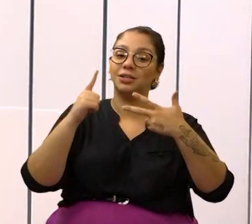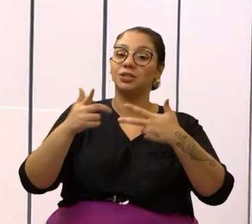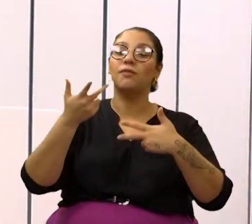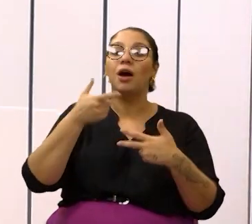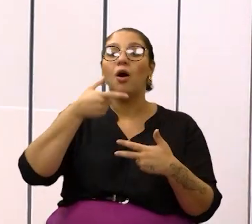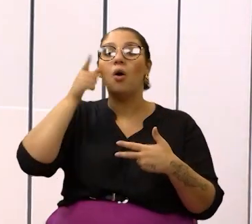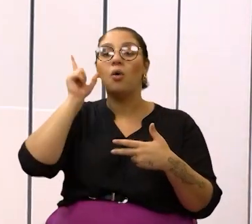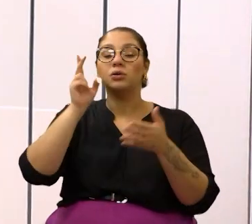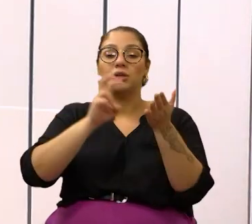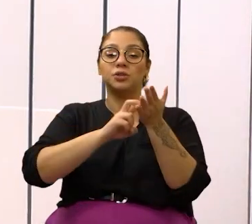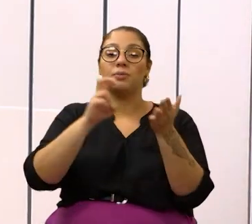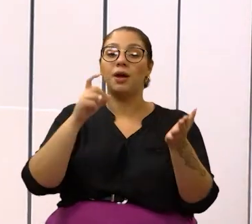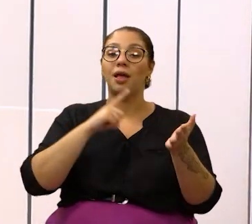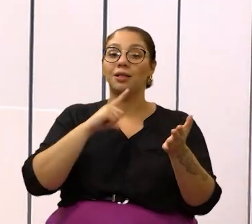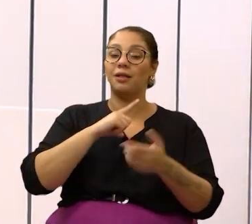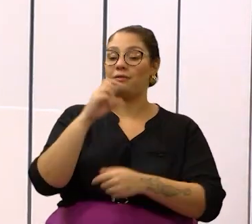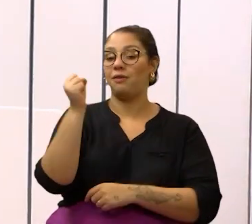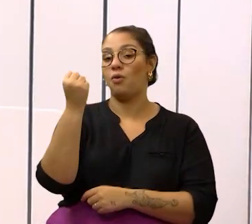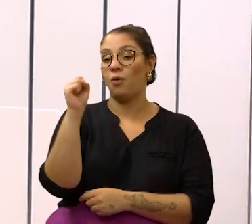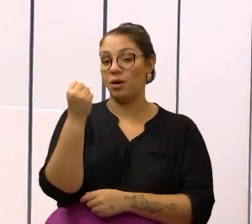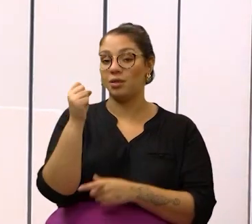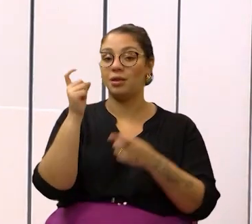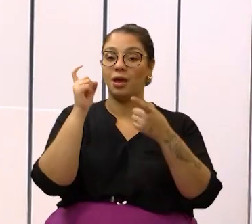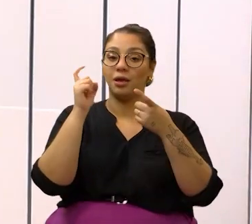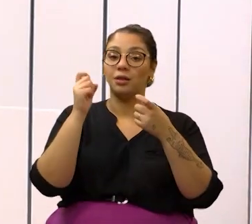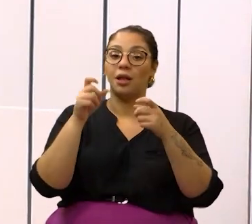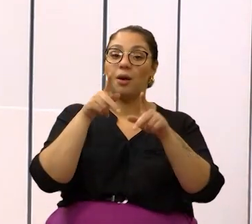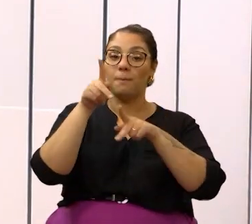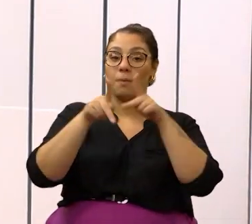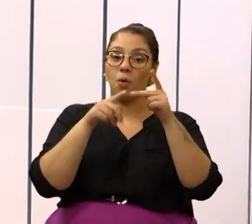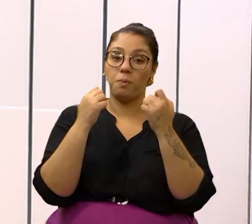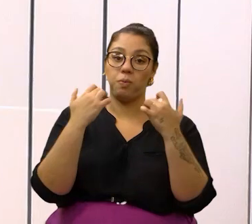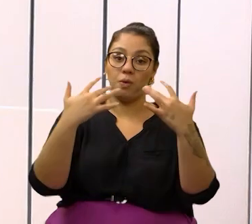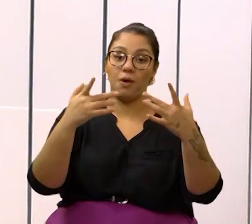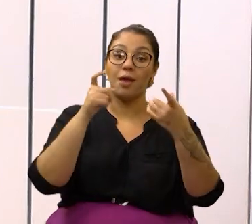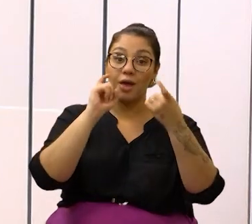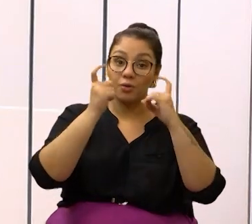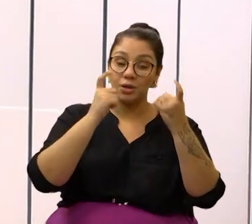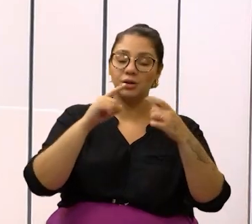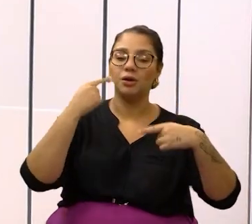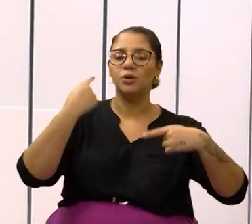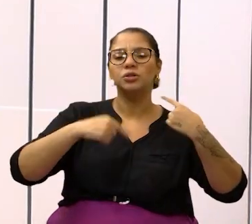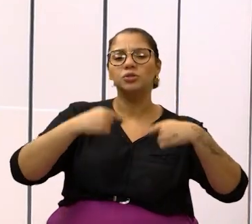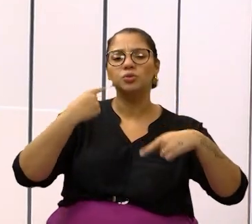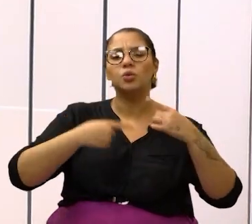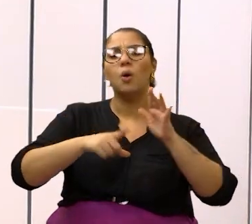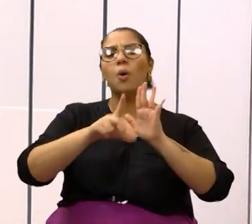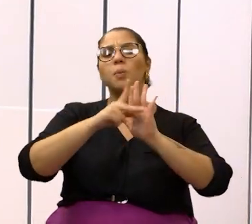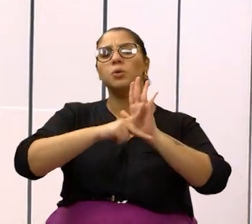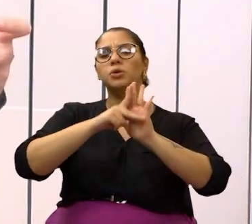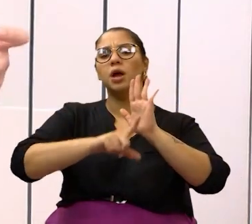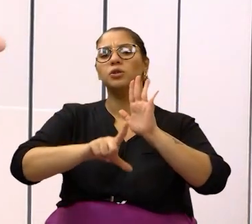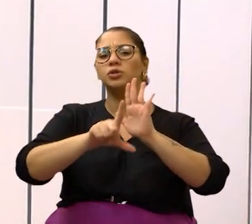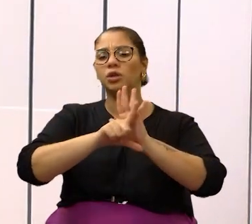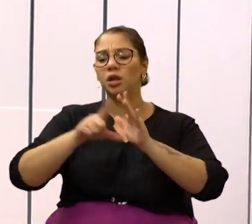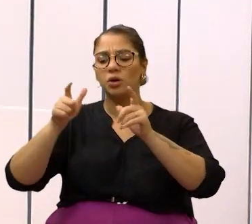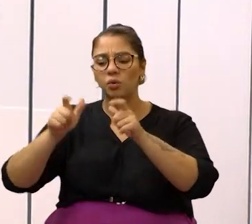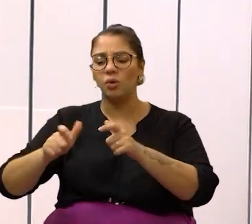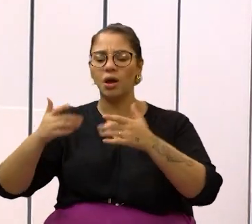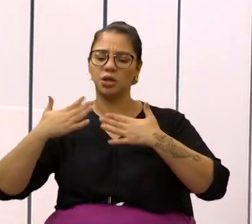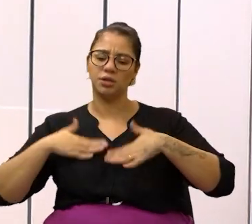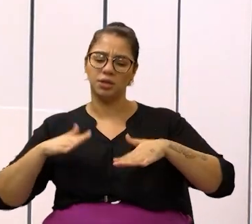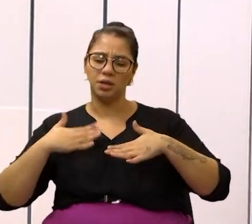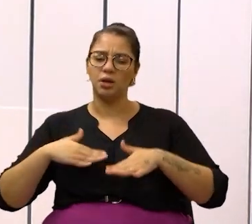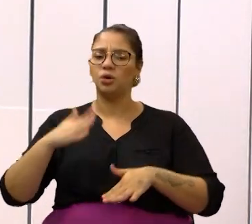ontem pela manhã aconteceu a oitava audiência pública que debateu o projeto de lei sobre uma área